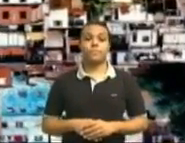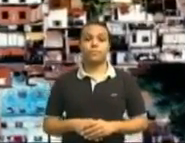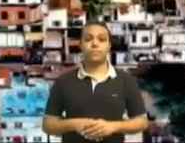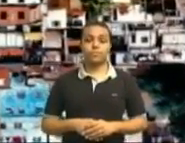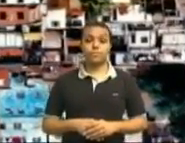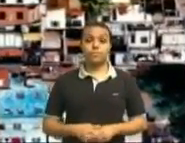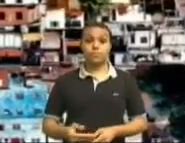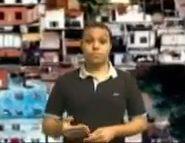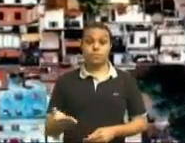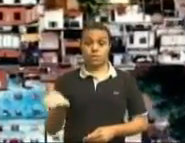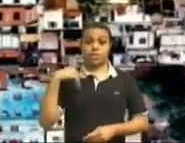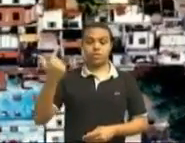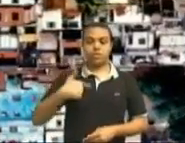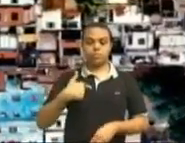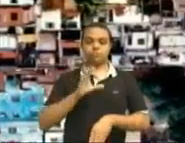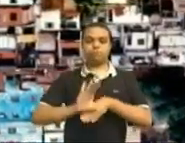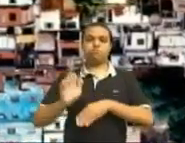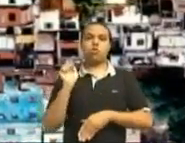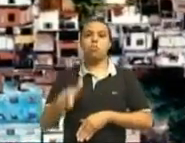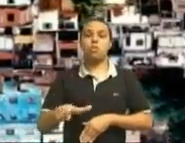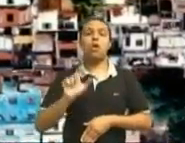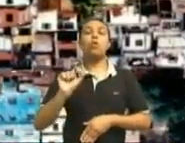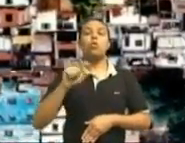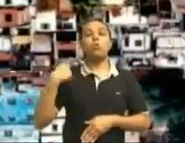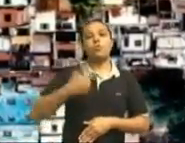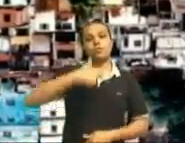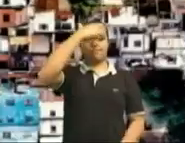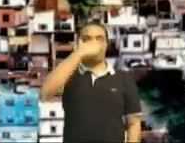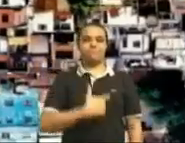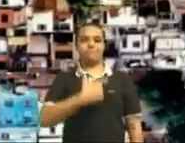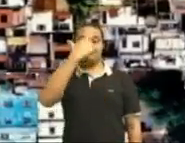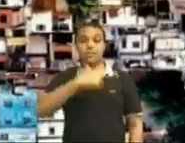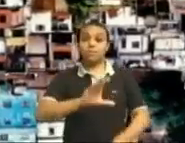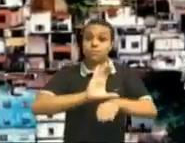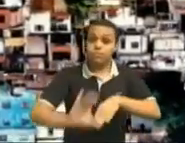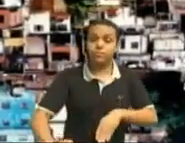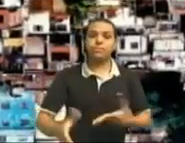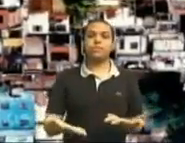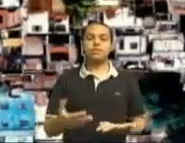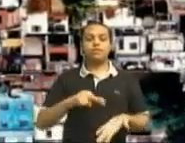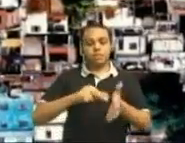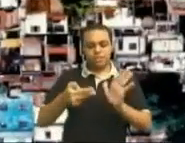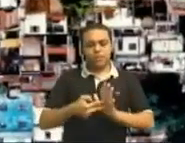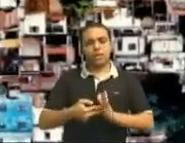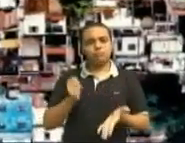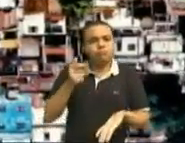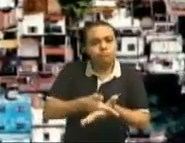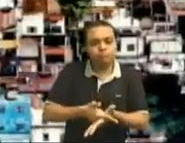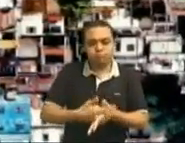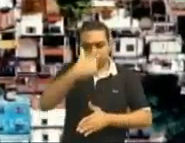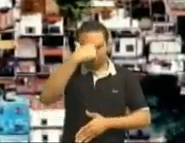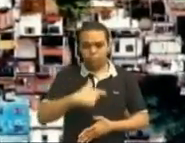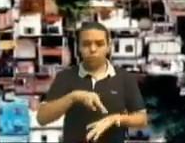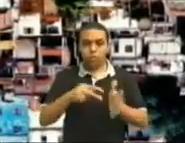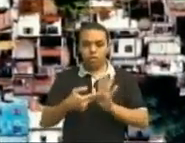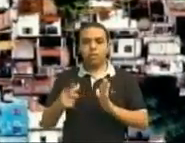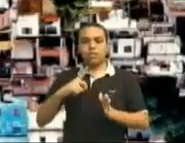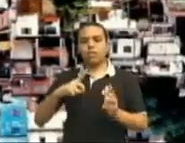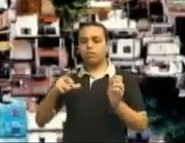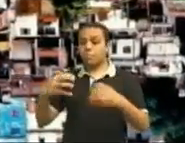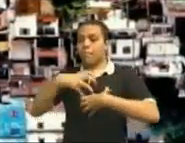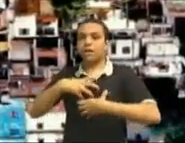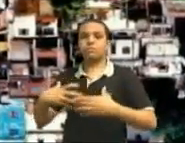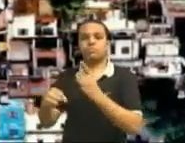Antes de sermos consumidores, somos cidadãos. O consumo é um ato de cidadania, pois ele tem impacto no meio